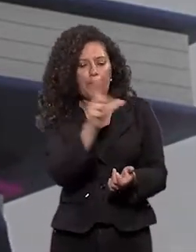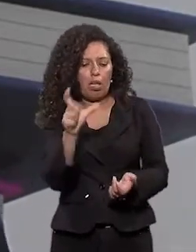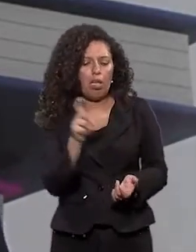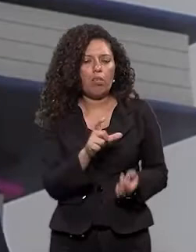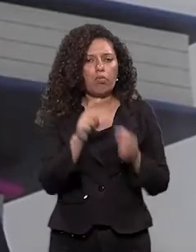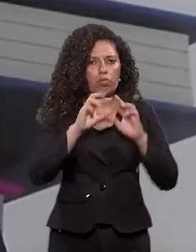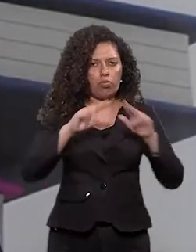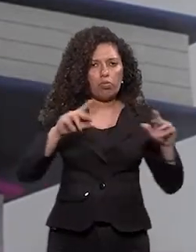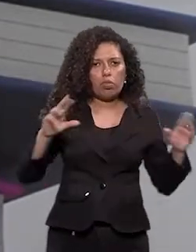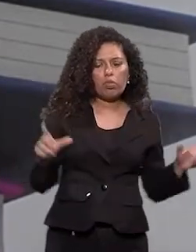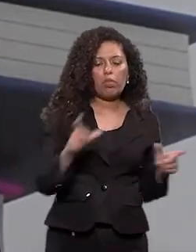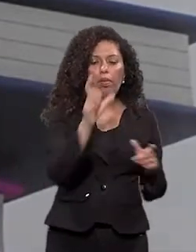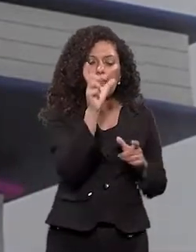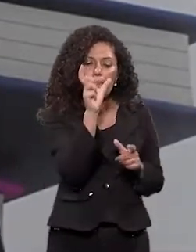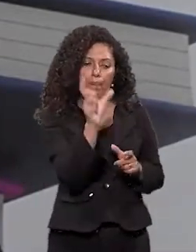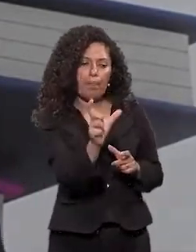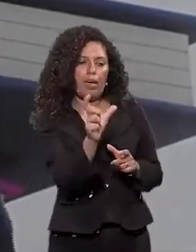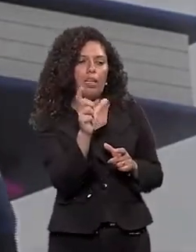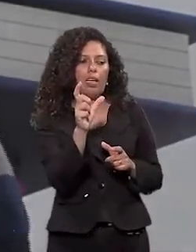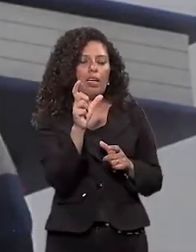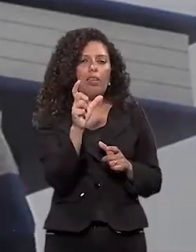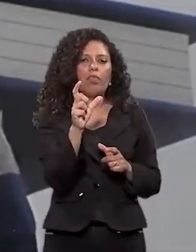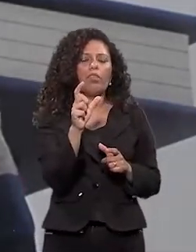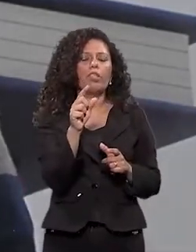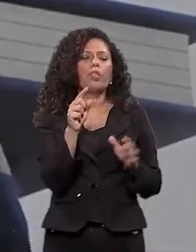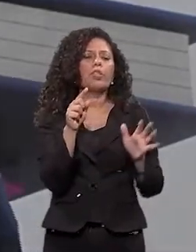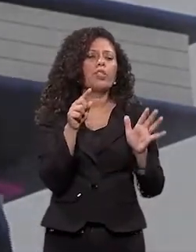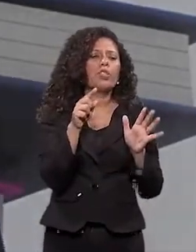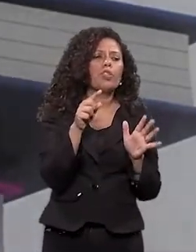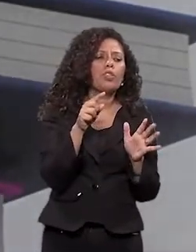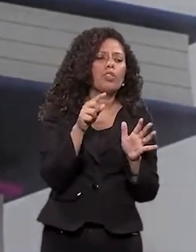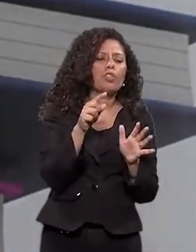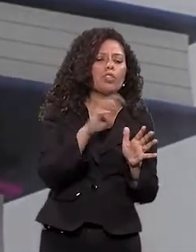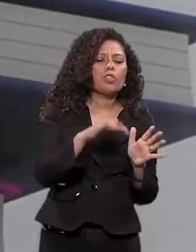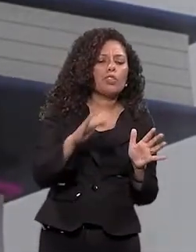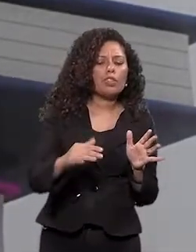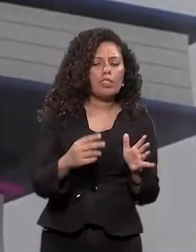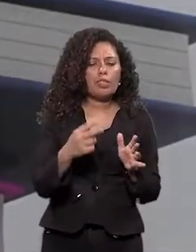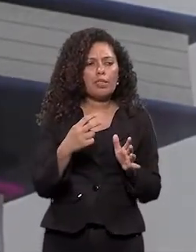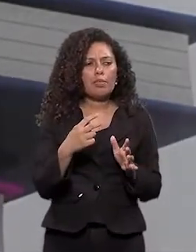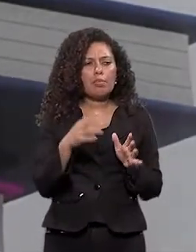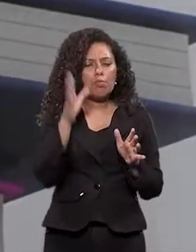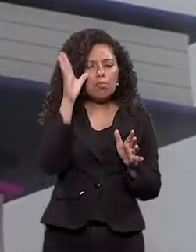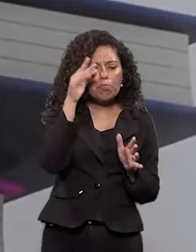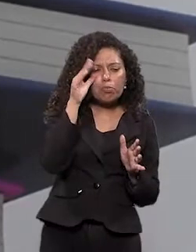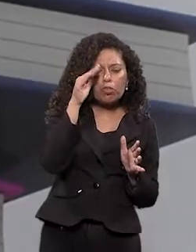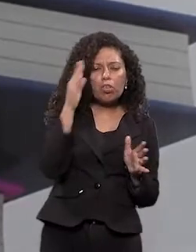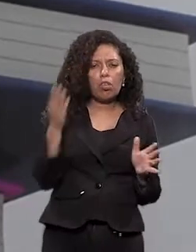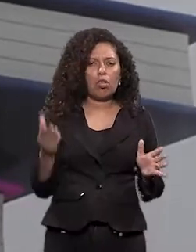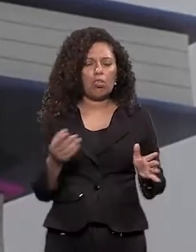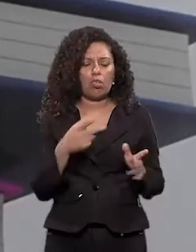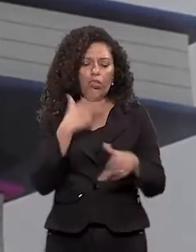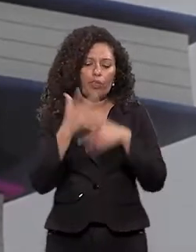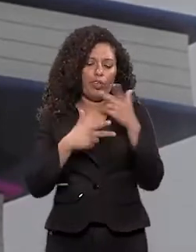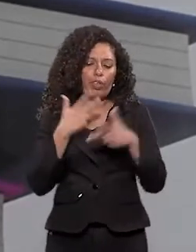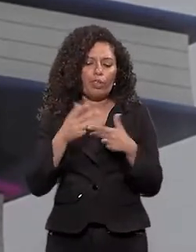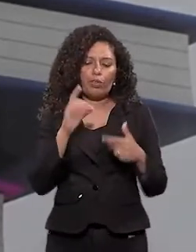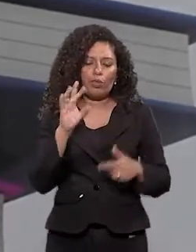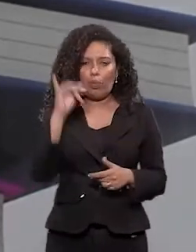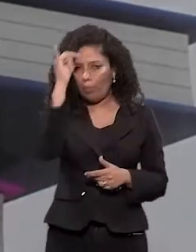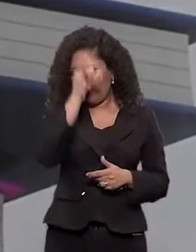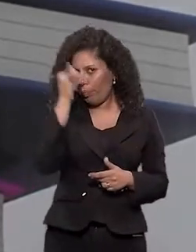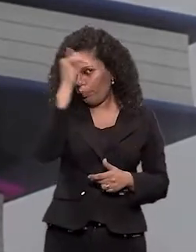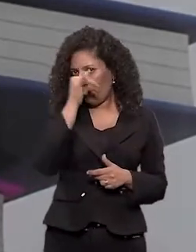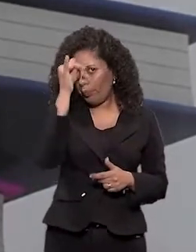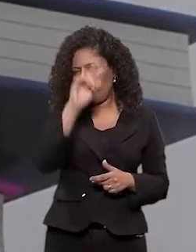diferentes, palavras que a gente tem que perguntar, pô, pai, o quer dizer isso aqui? E não é exatamente falando só coisas muito tati